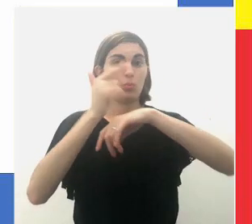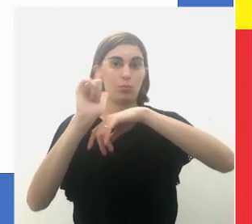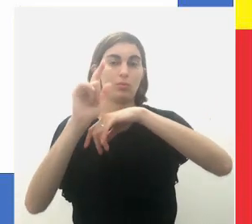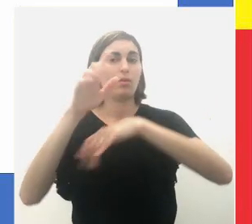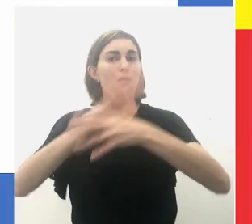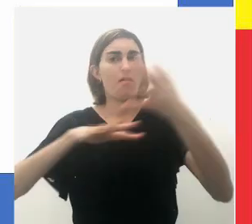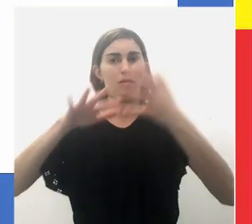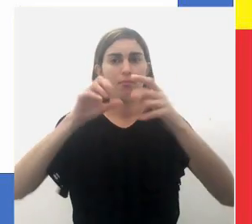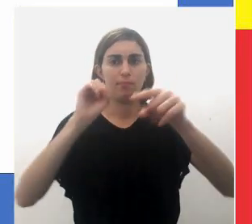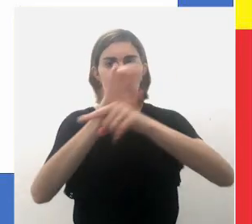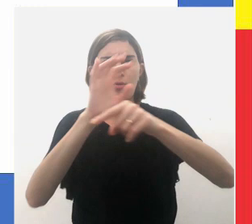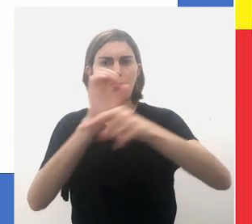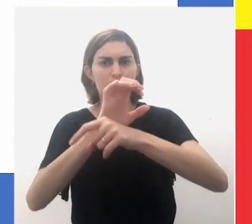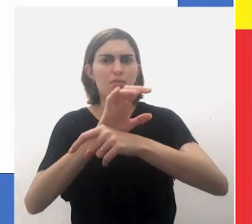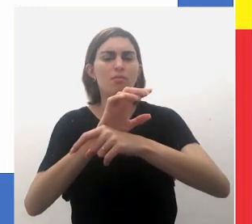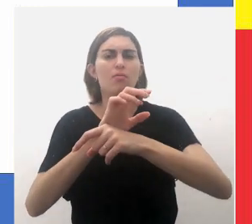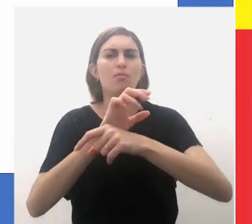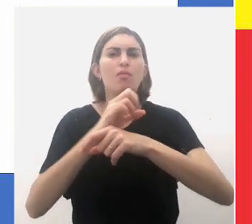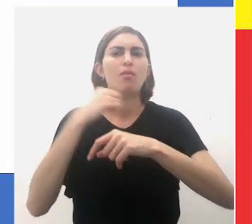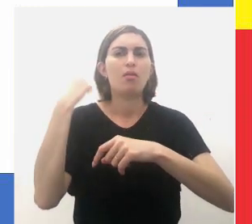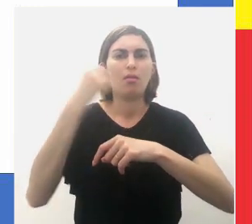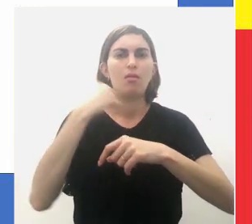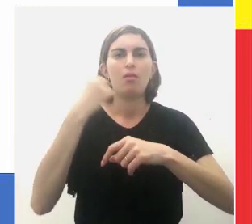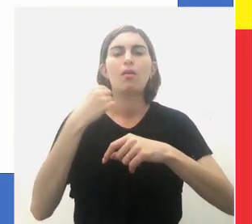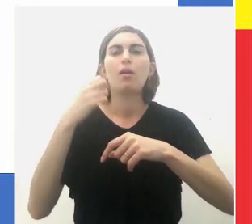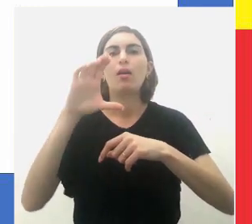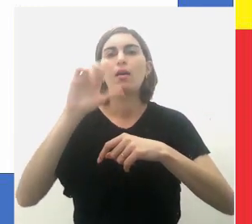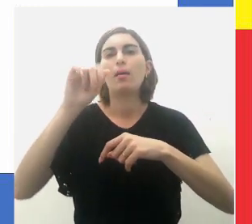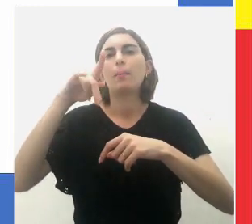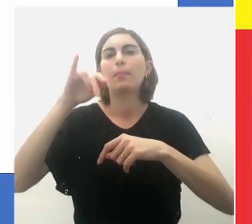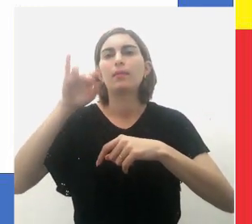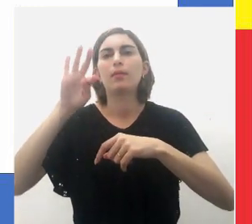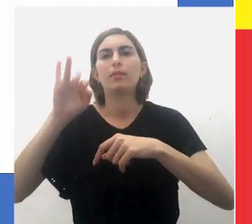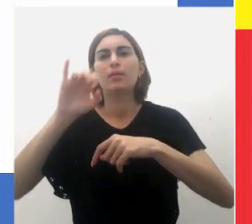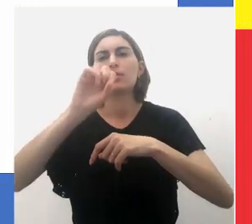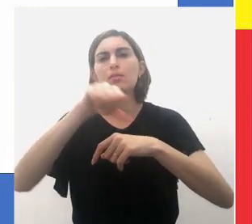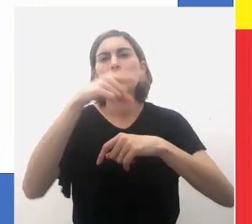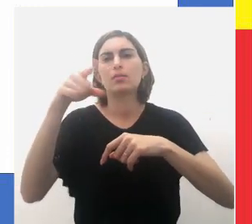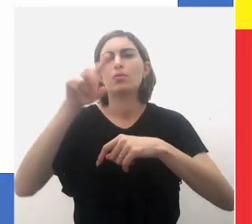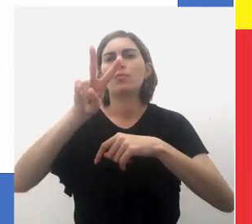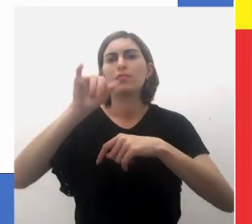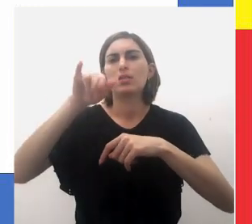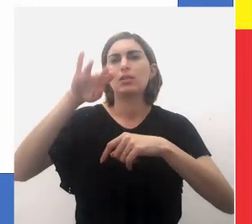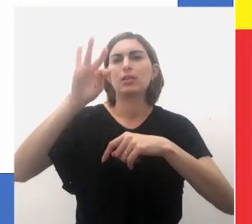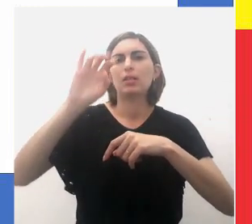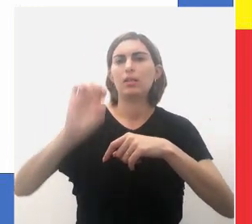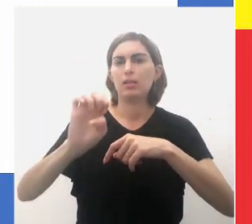Outra região que se notabilizou pela escravidão indígena foi a capitania de São Vicente.